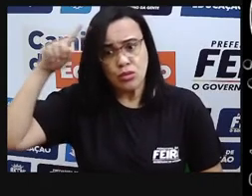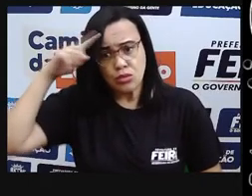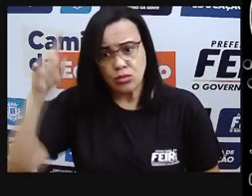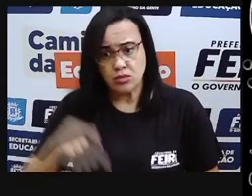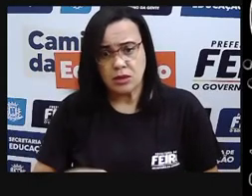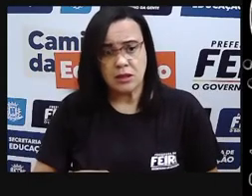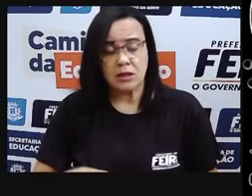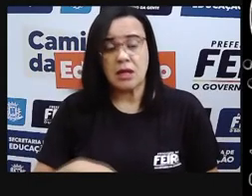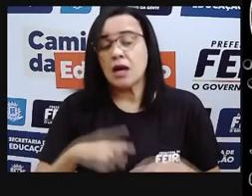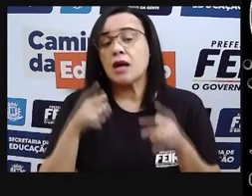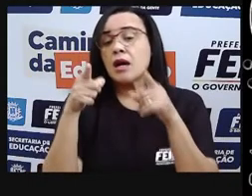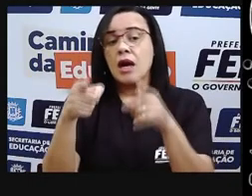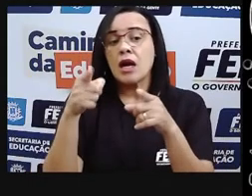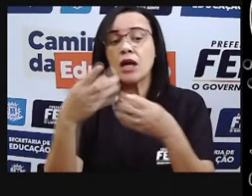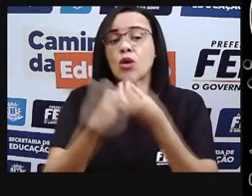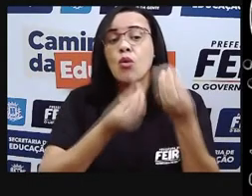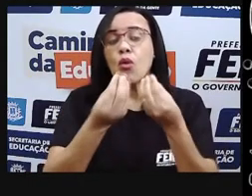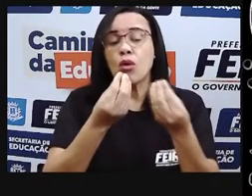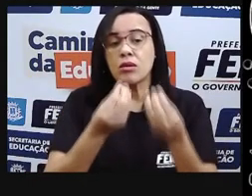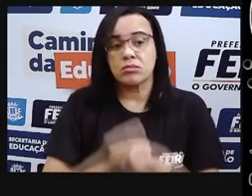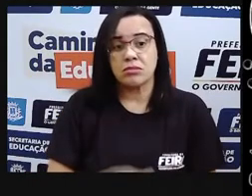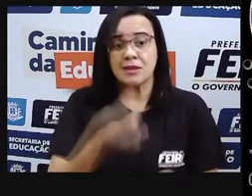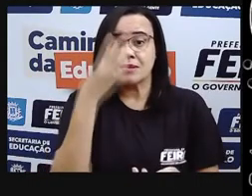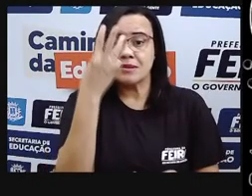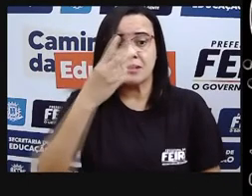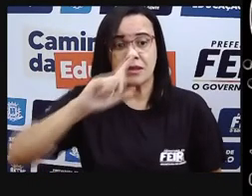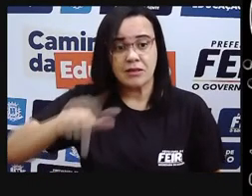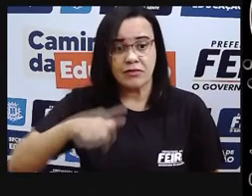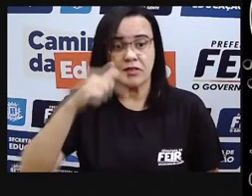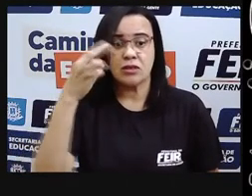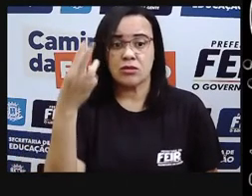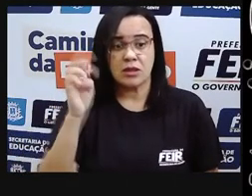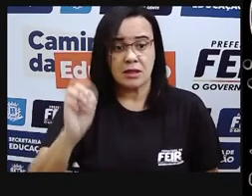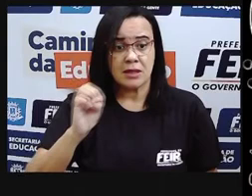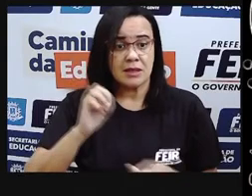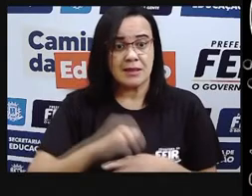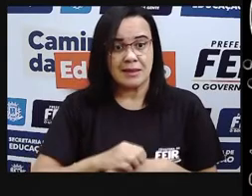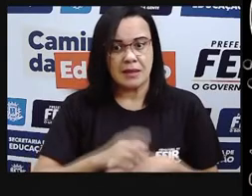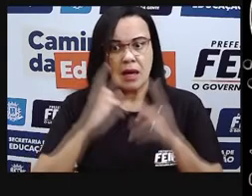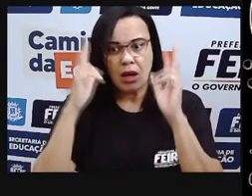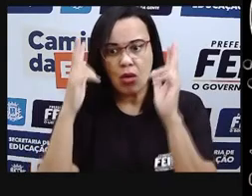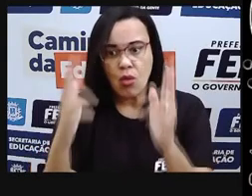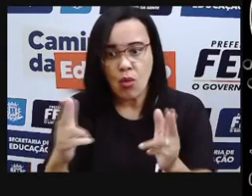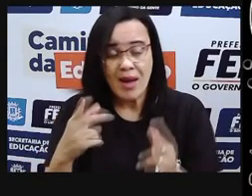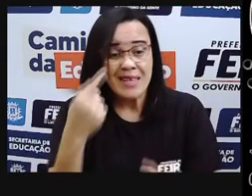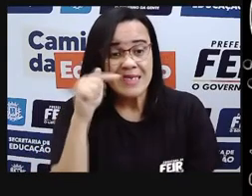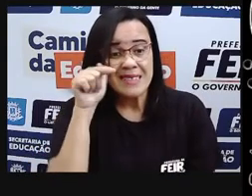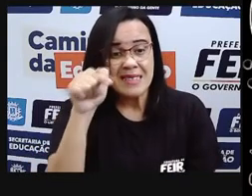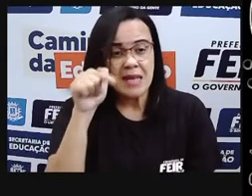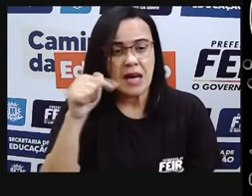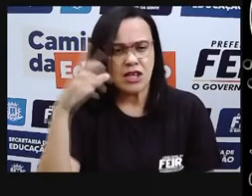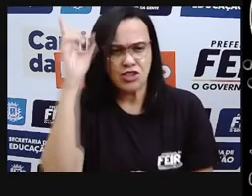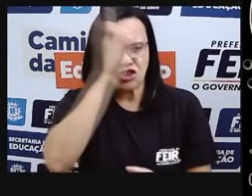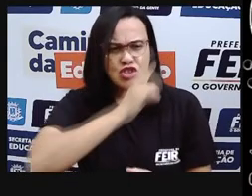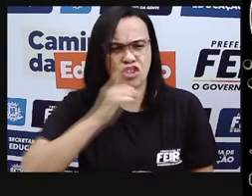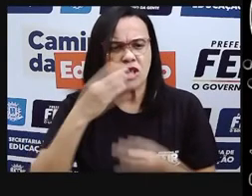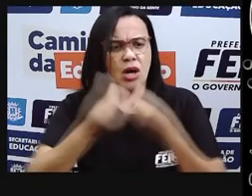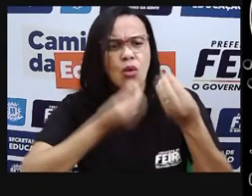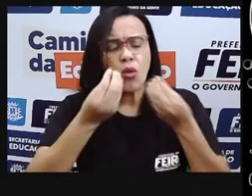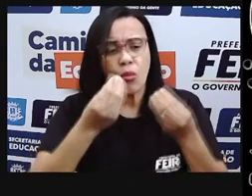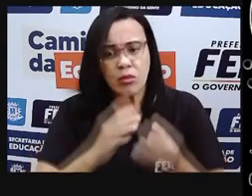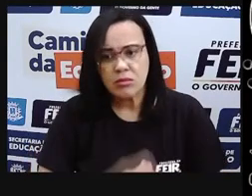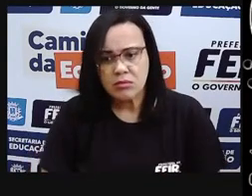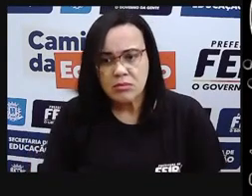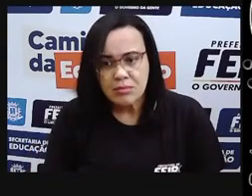vezes 7. Dá conta em uma semana, gasto só com chuveiro, só com banho dessa pessoa na conta,